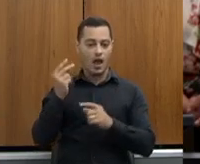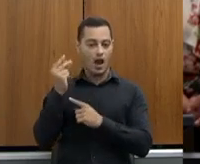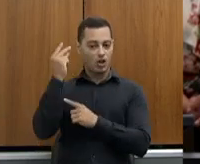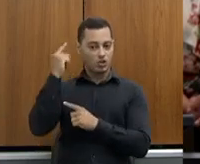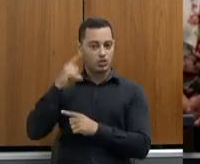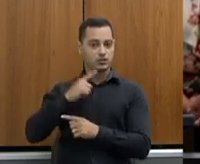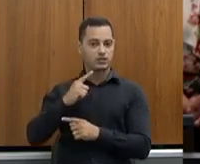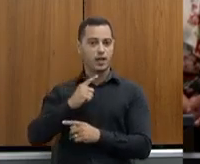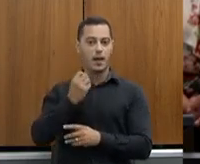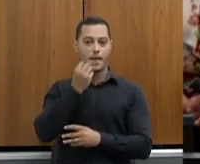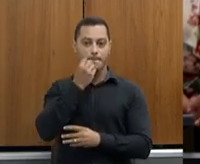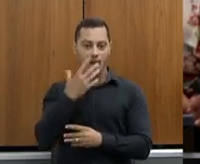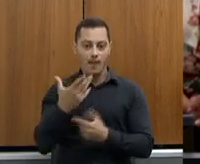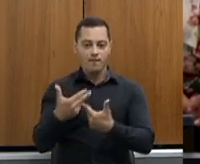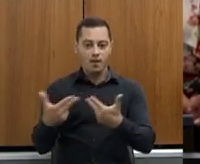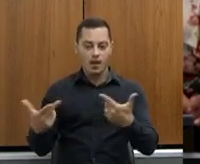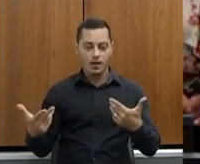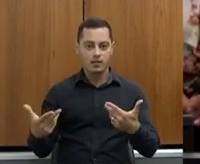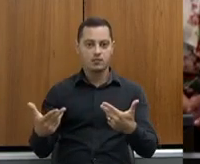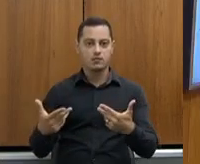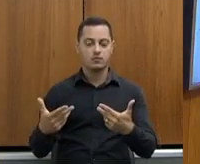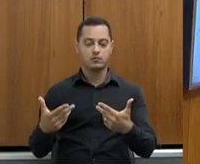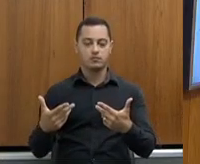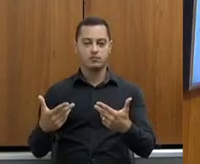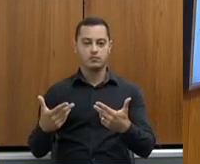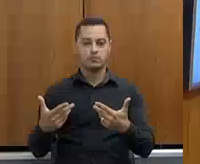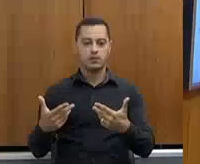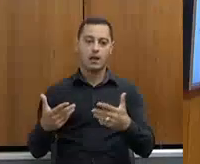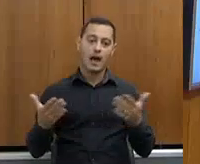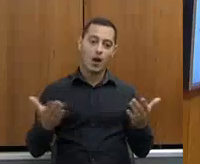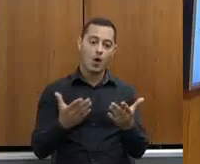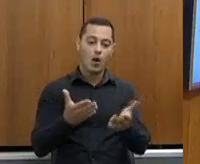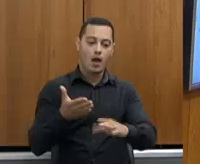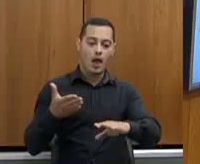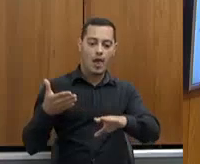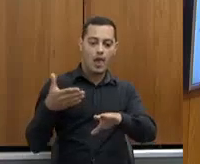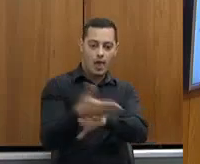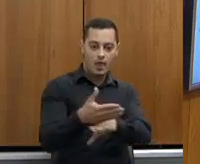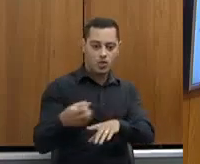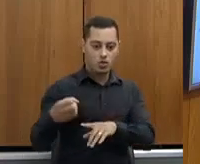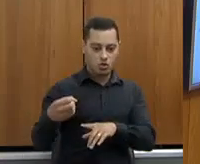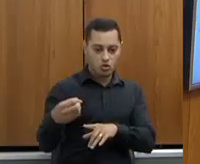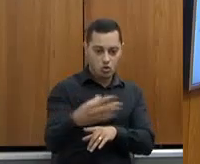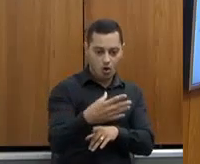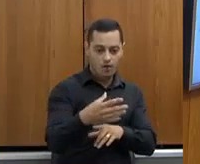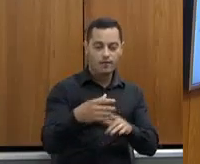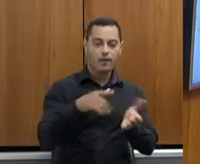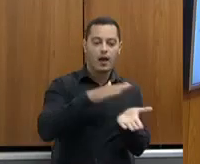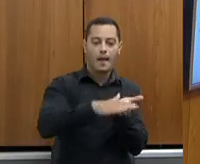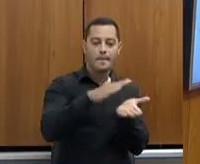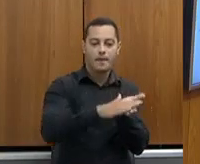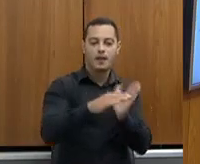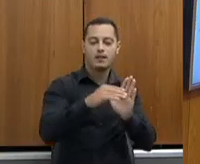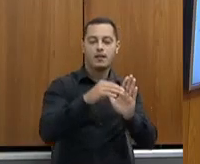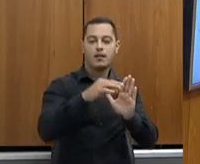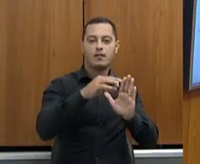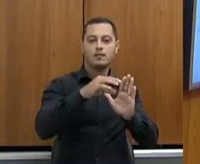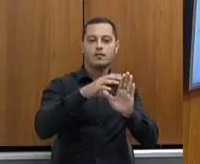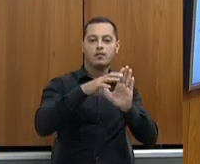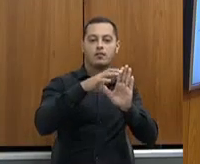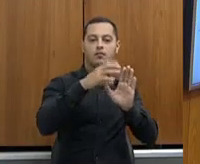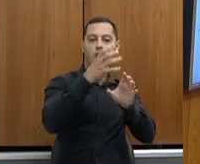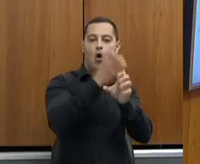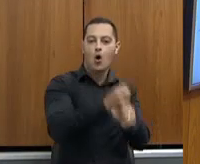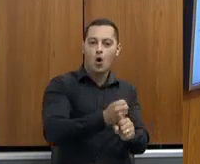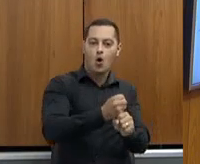os que entram agora vão começar a fazer uma carreira. Então, essa folha reduziu. Então, de certa forma, e não teve um crescimento